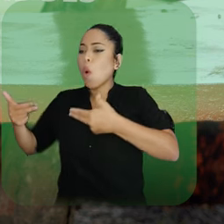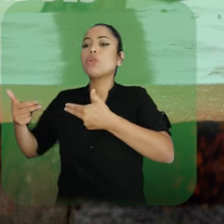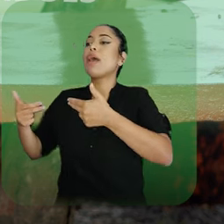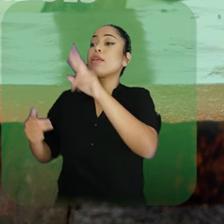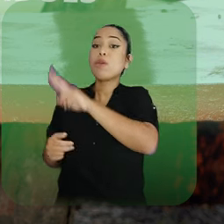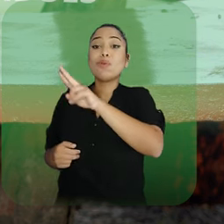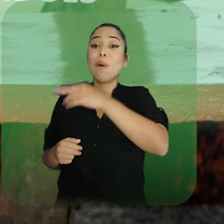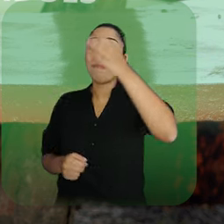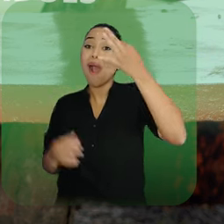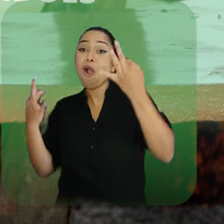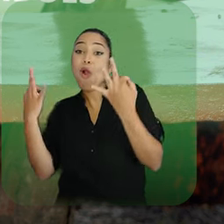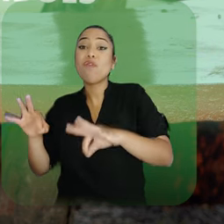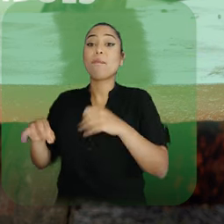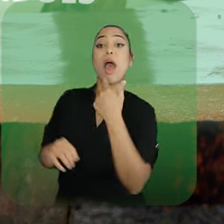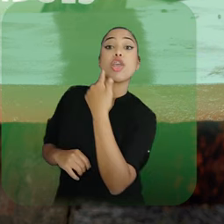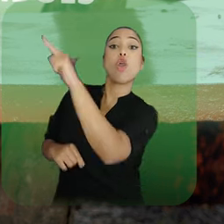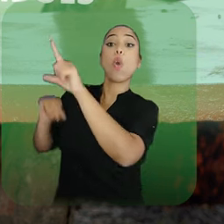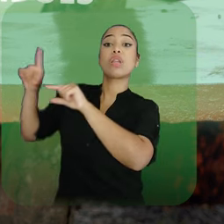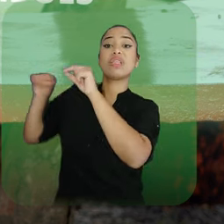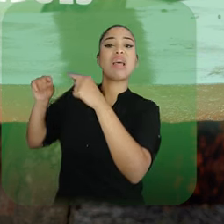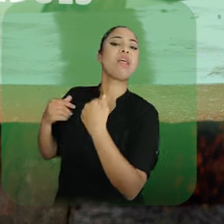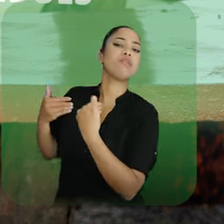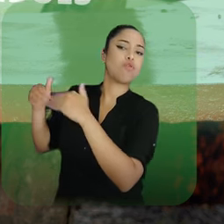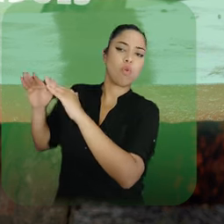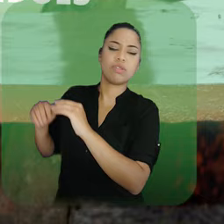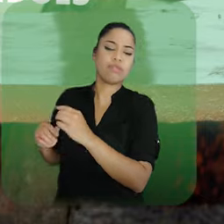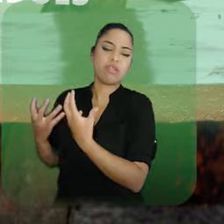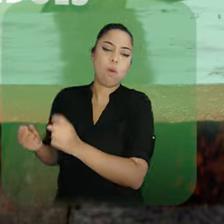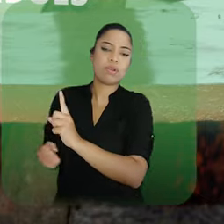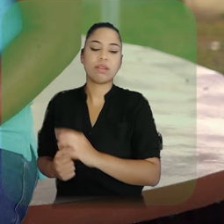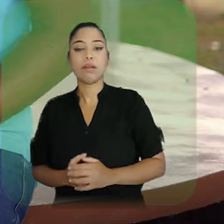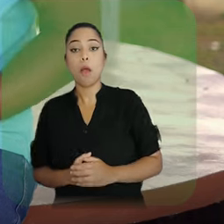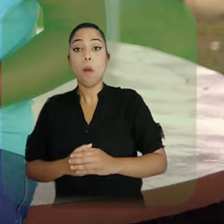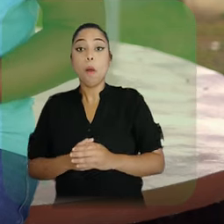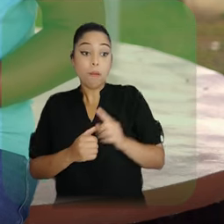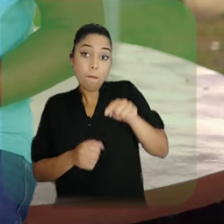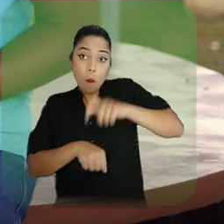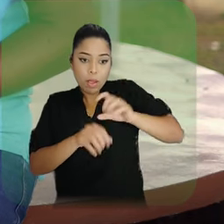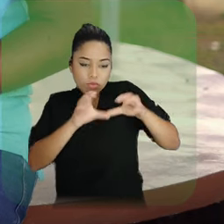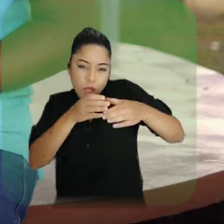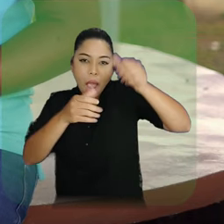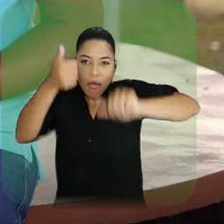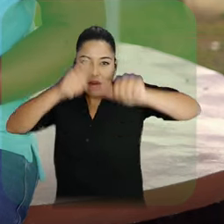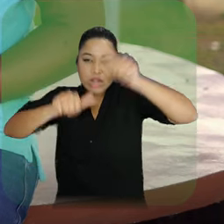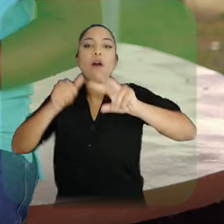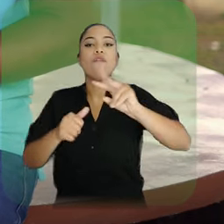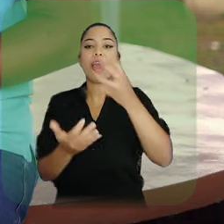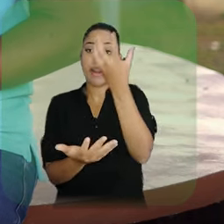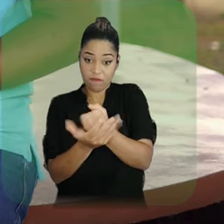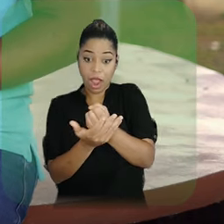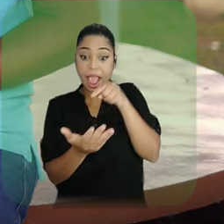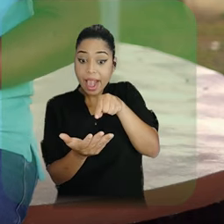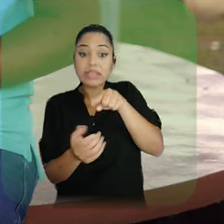ou certidões que foram usados para confirmar a heteroidentificação em outras seleções. O procedimento de heteroidentificação